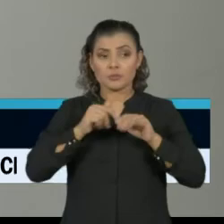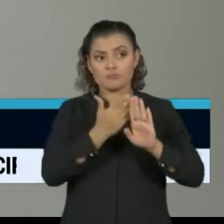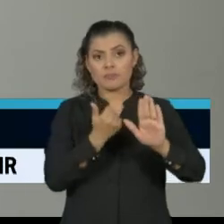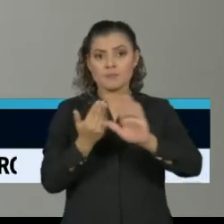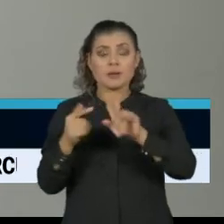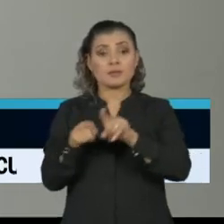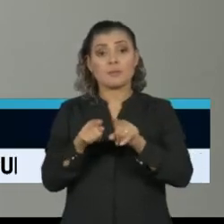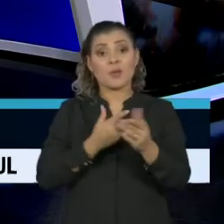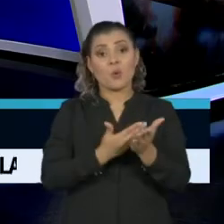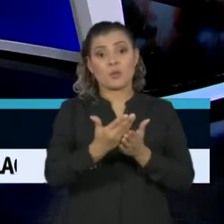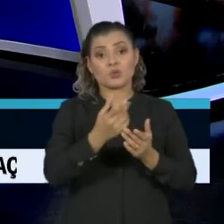adoecimentos.